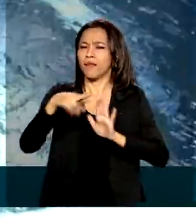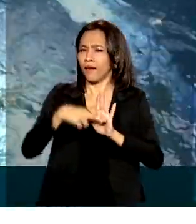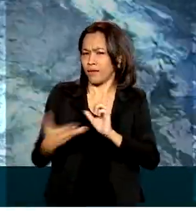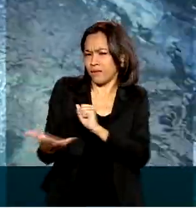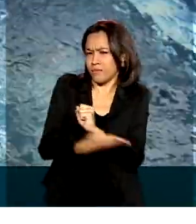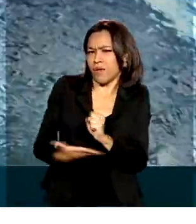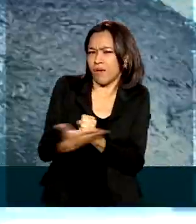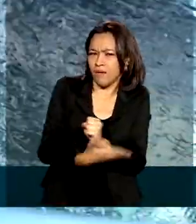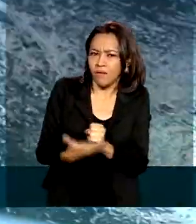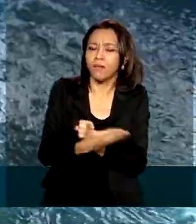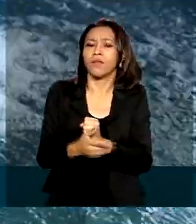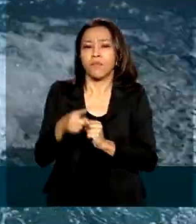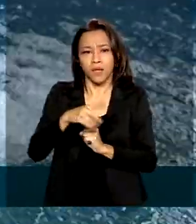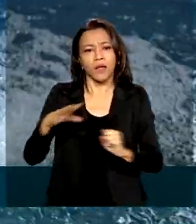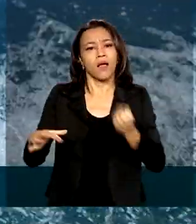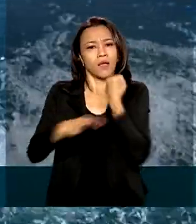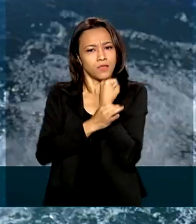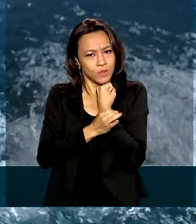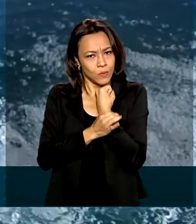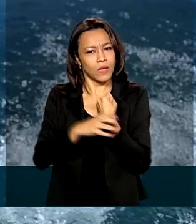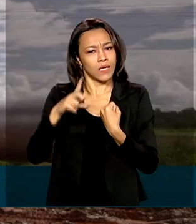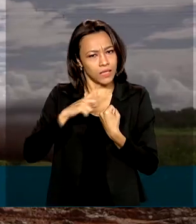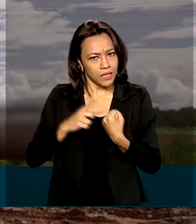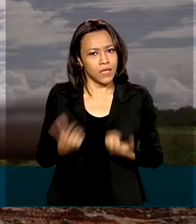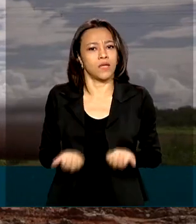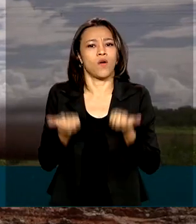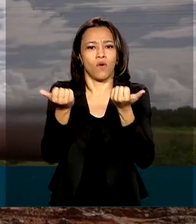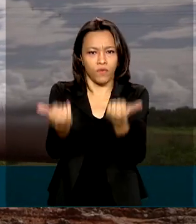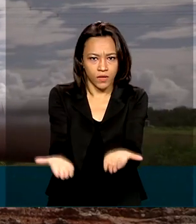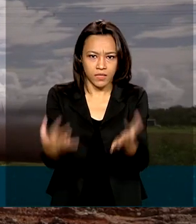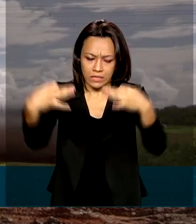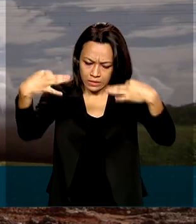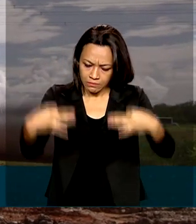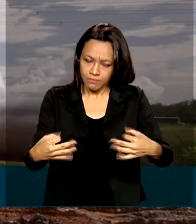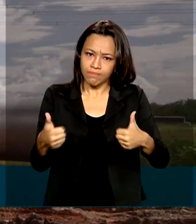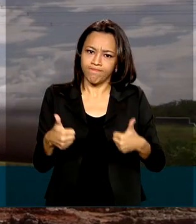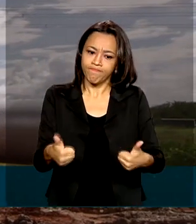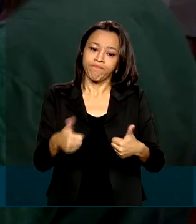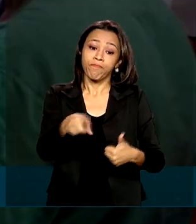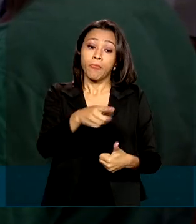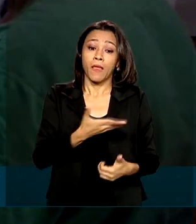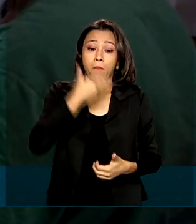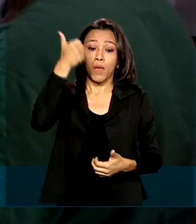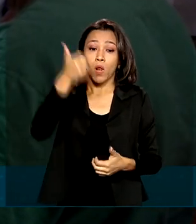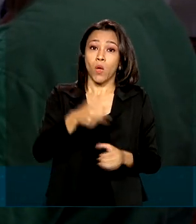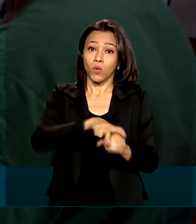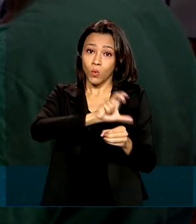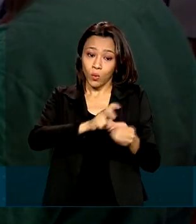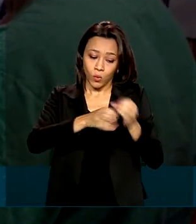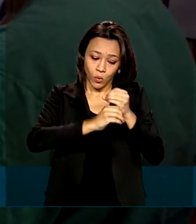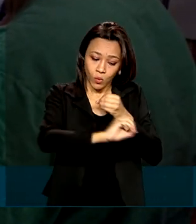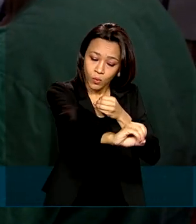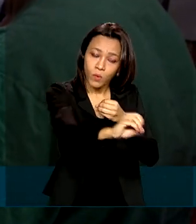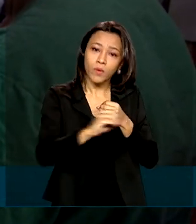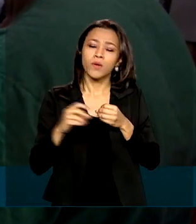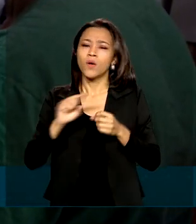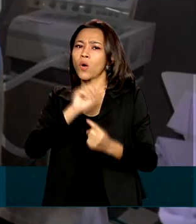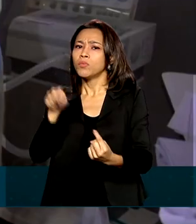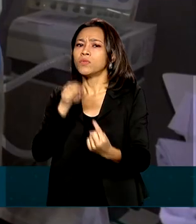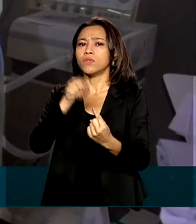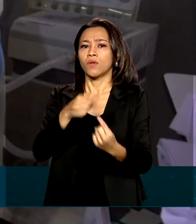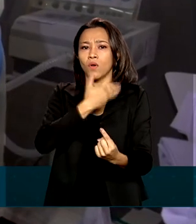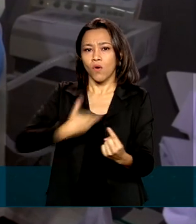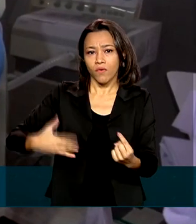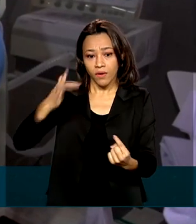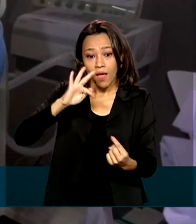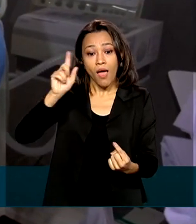para assegurar que os serviços sejam prestados. Com a melhoria em saneamento básico, a expectativa do governo é reduzir em